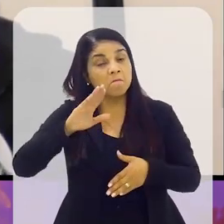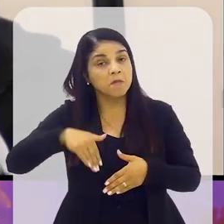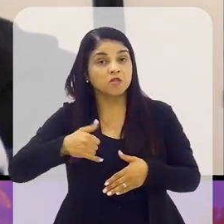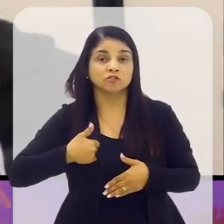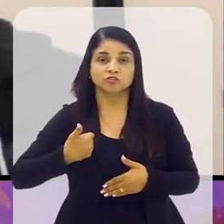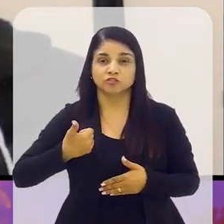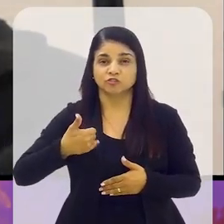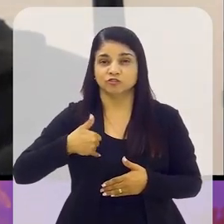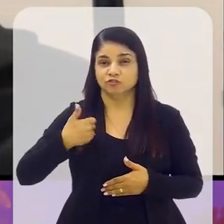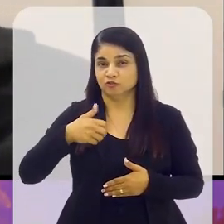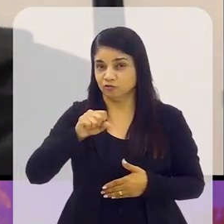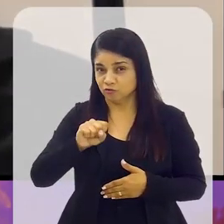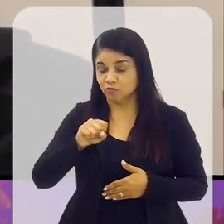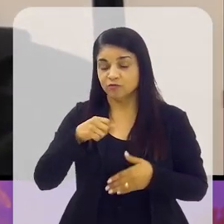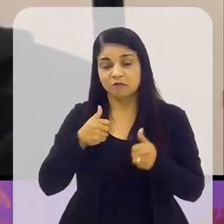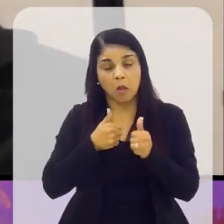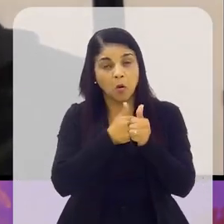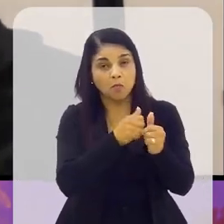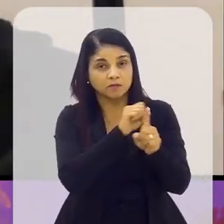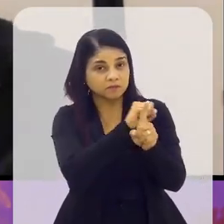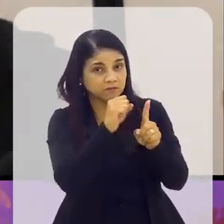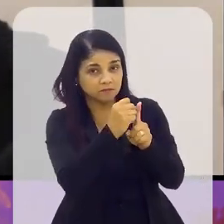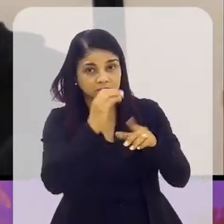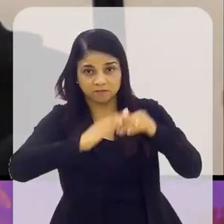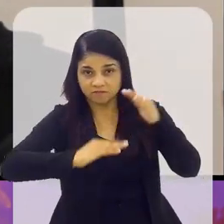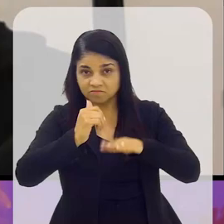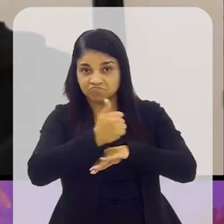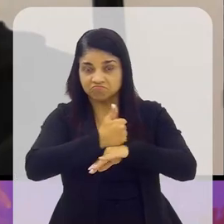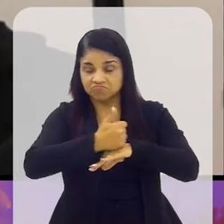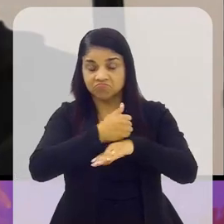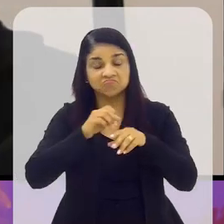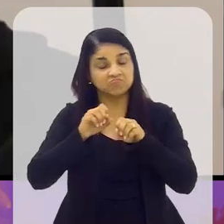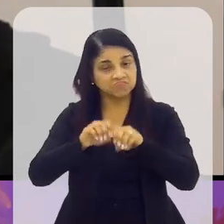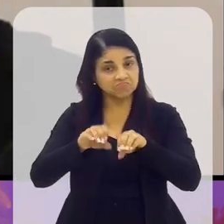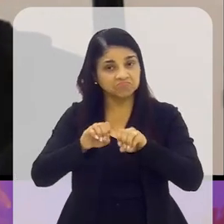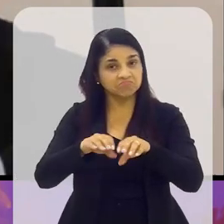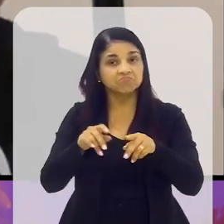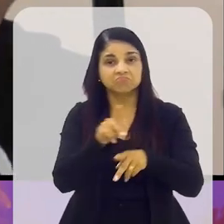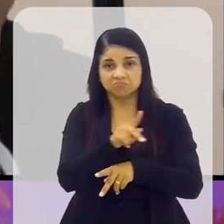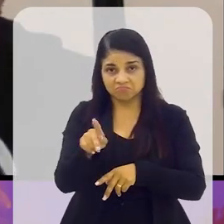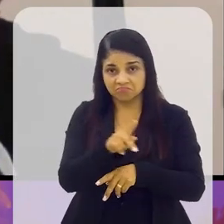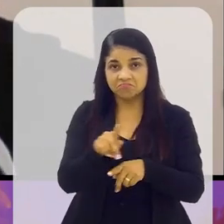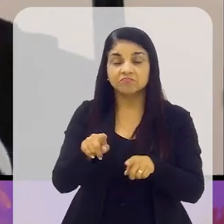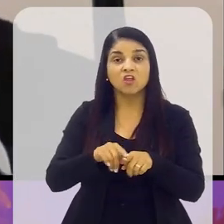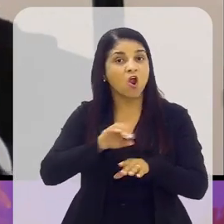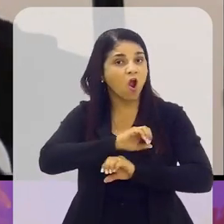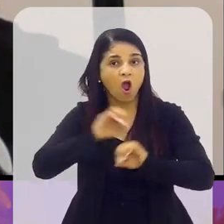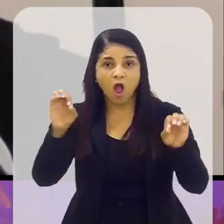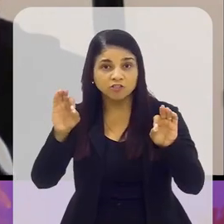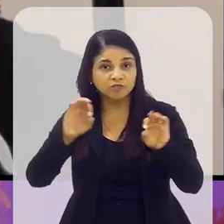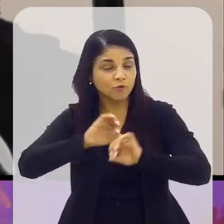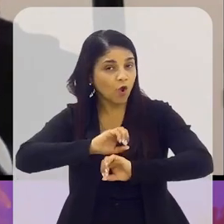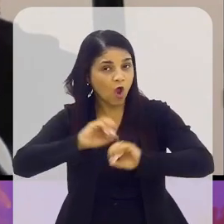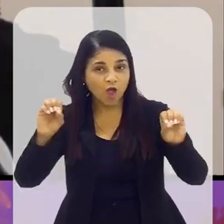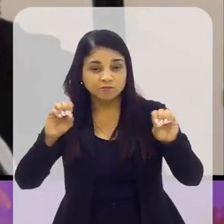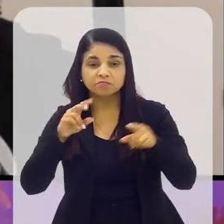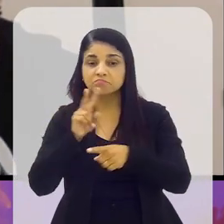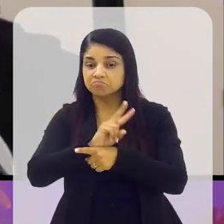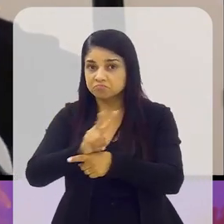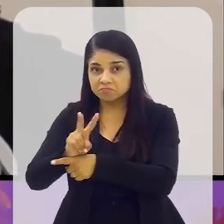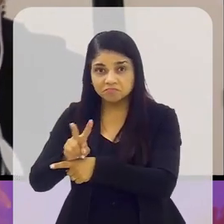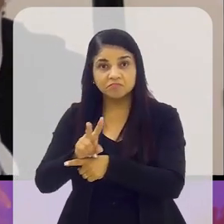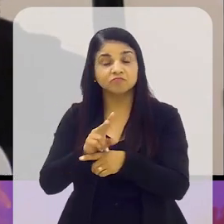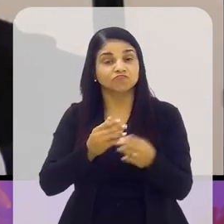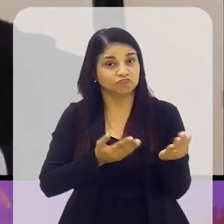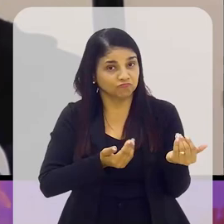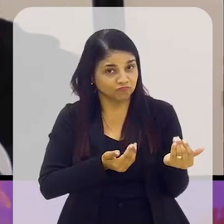sobretudo os menores de idade, eles vão acompanhados desses assistentes, eles vão acompanhados desses educadores. Isso é ótimo. É ótimo por quê? Porque você tem, primeiro,